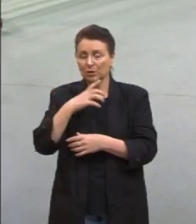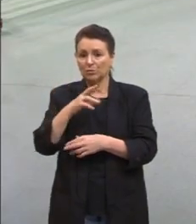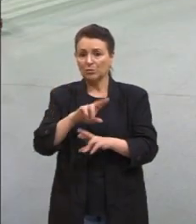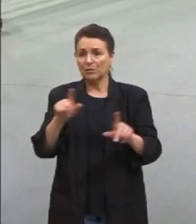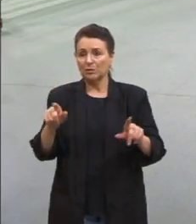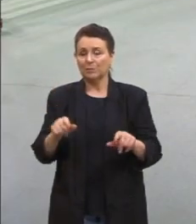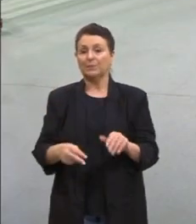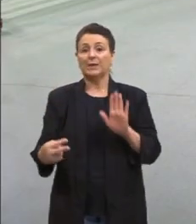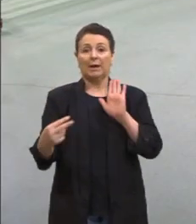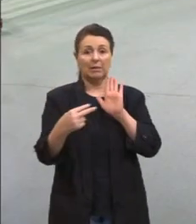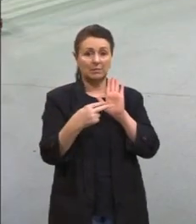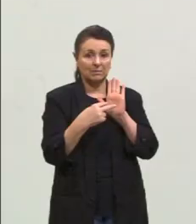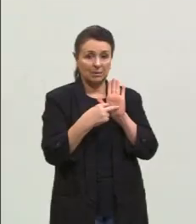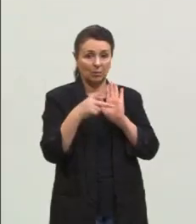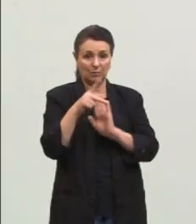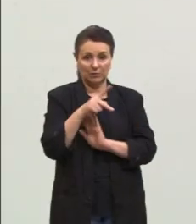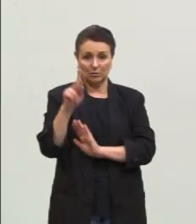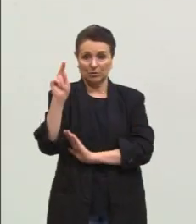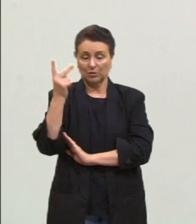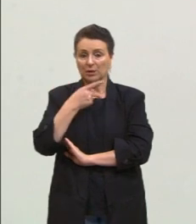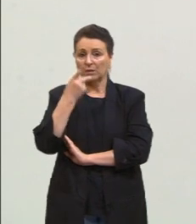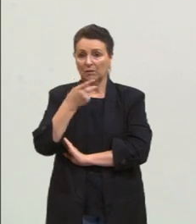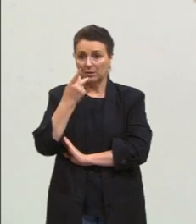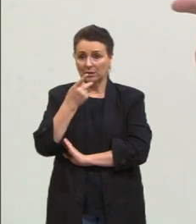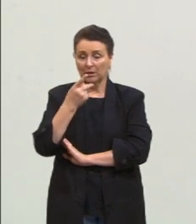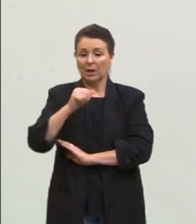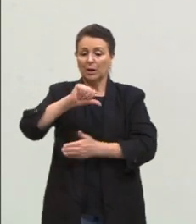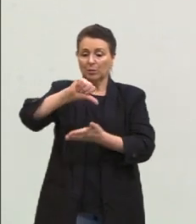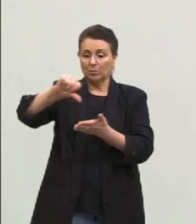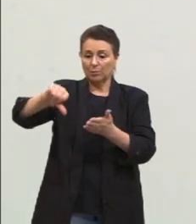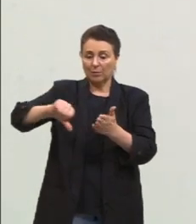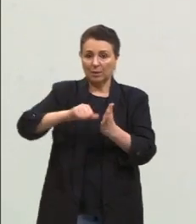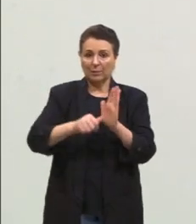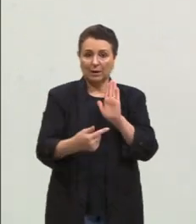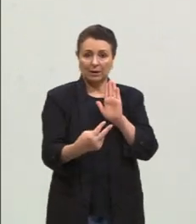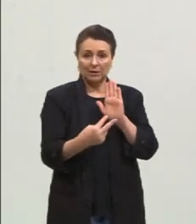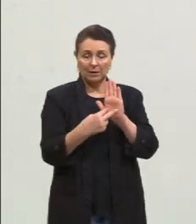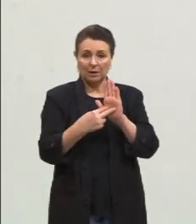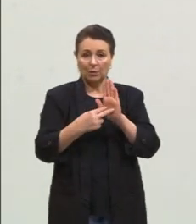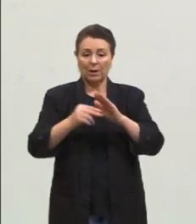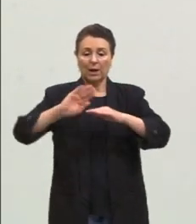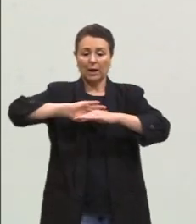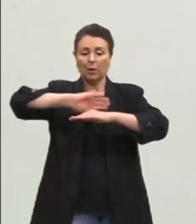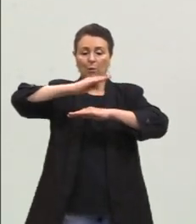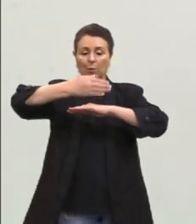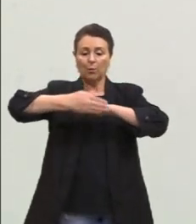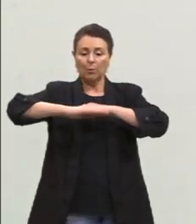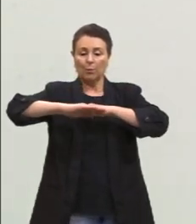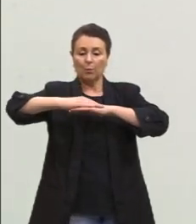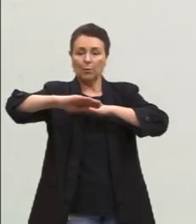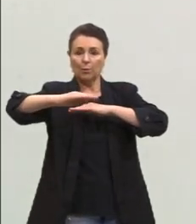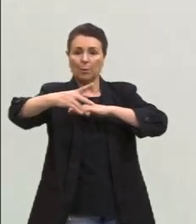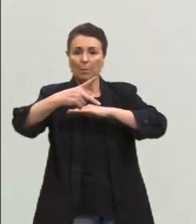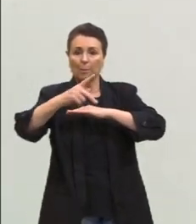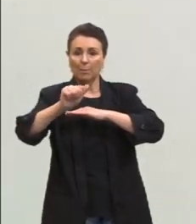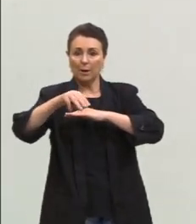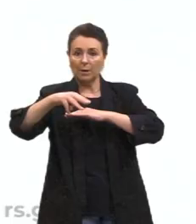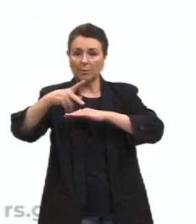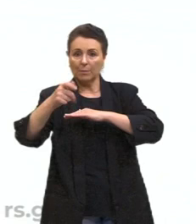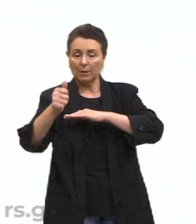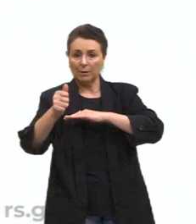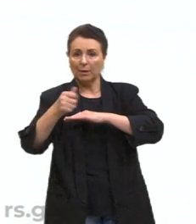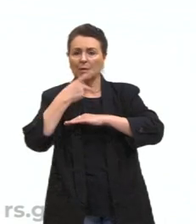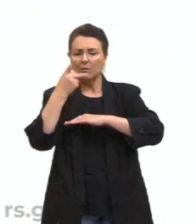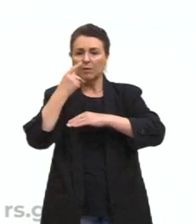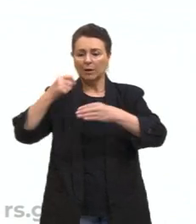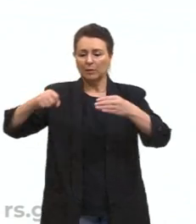ia chamar a atenção que no mapa também tem uma área que merece atenção, que está ali no Pampa, de algumas regiões do Pampa, e por muito tempo se fala do